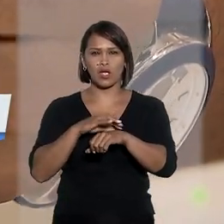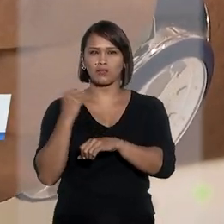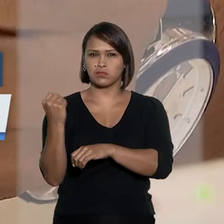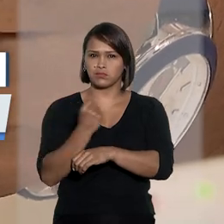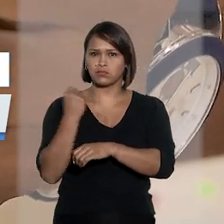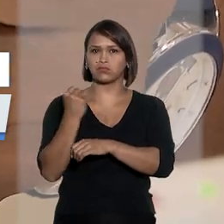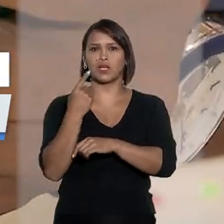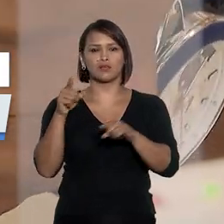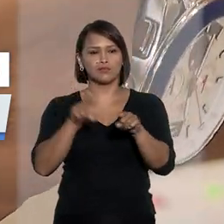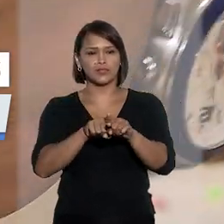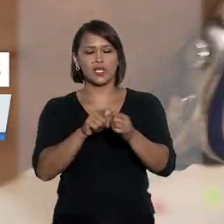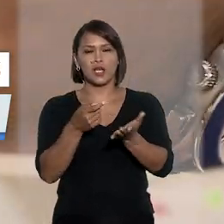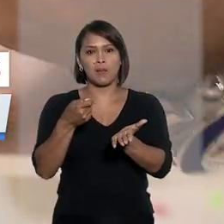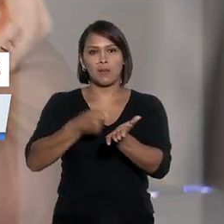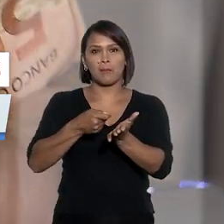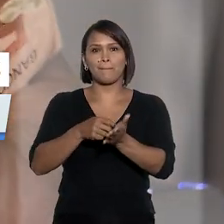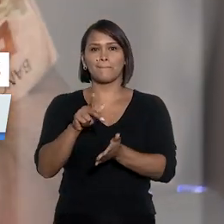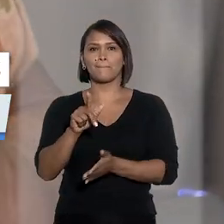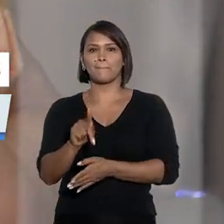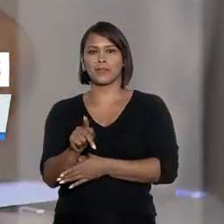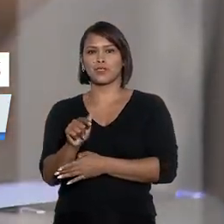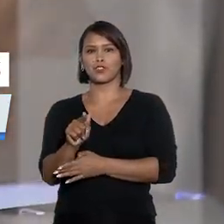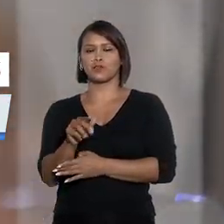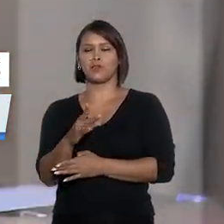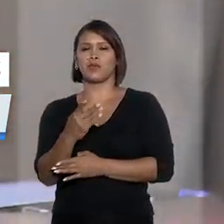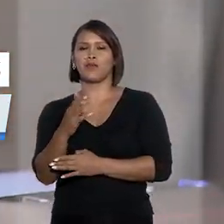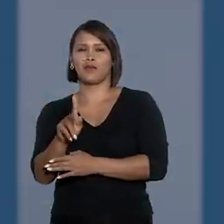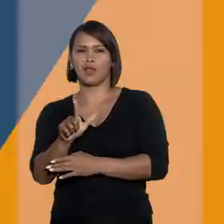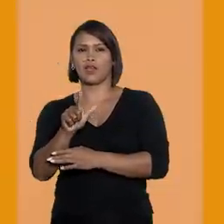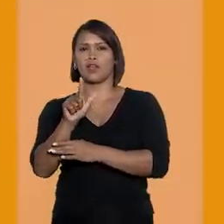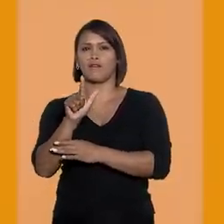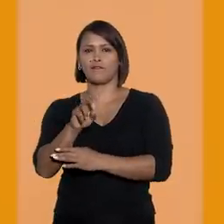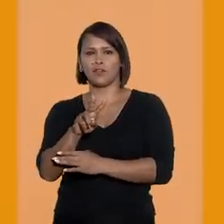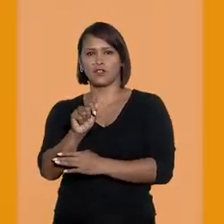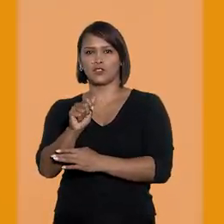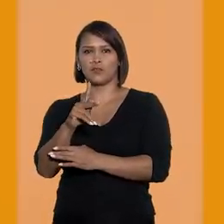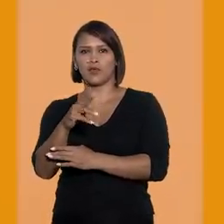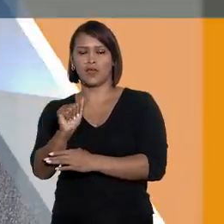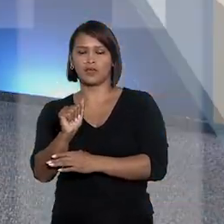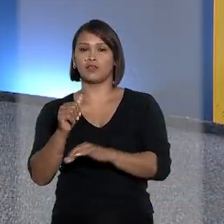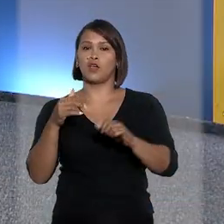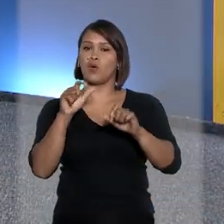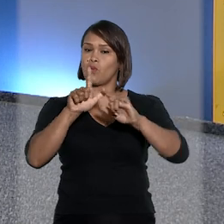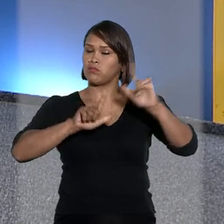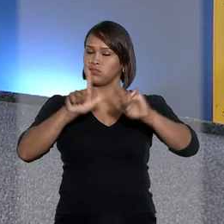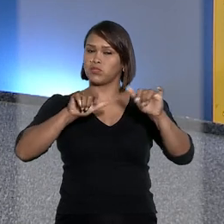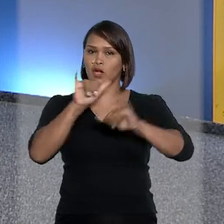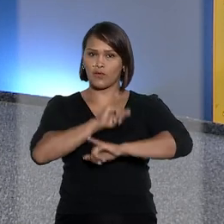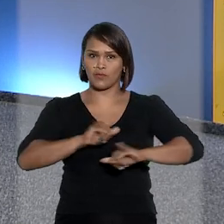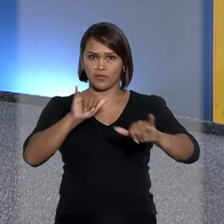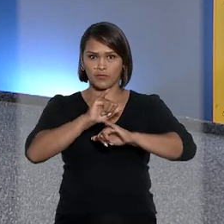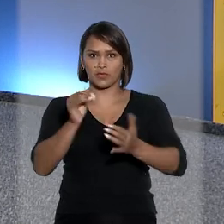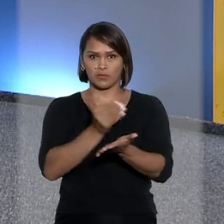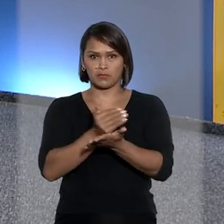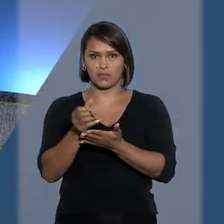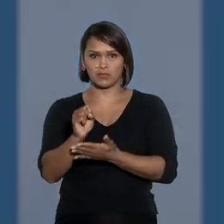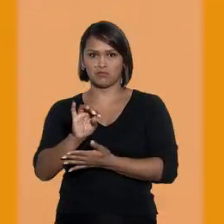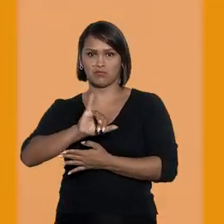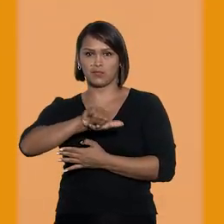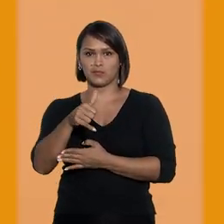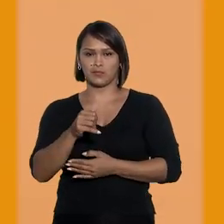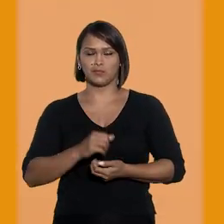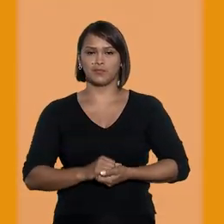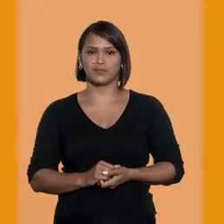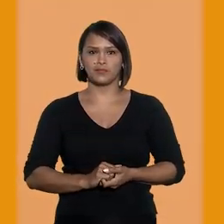grave isenta resgate do PGBL e VGBL. O STJ Notícias começa agora.